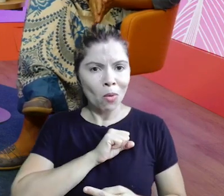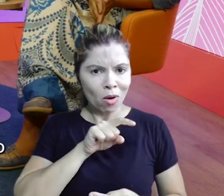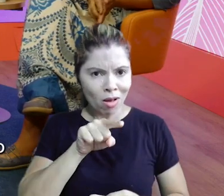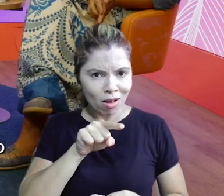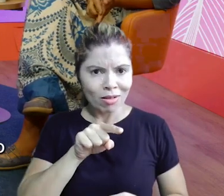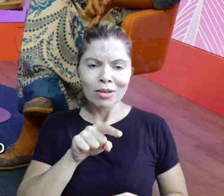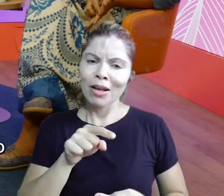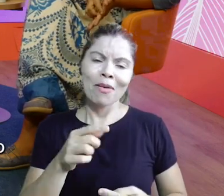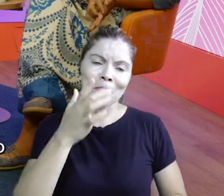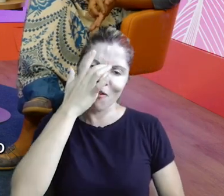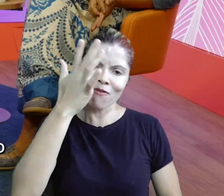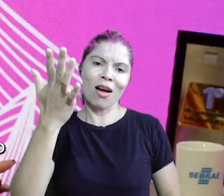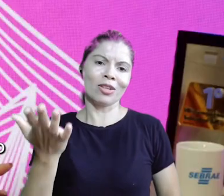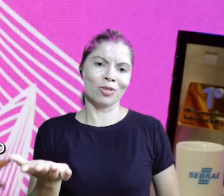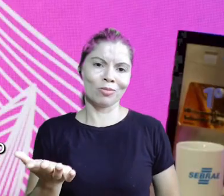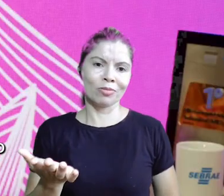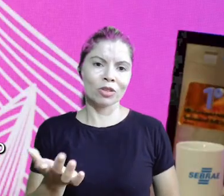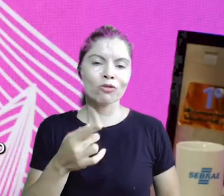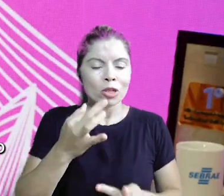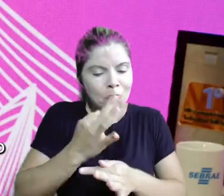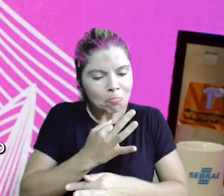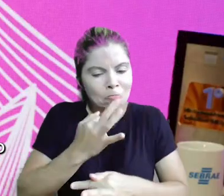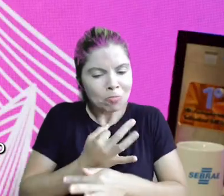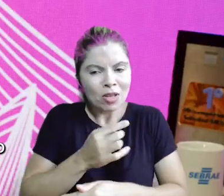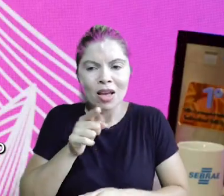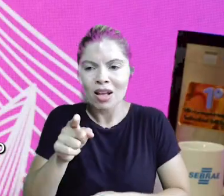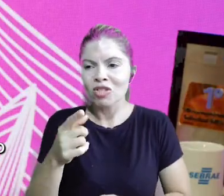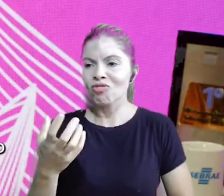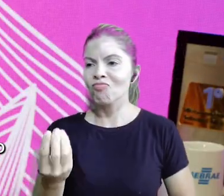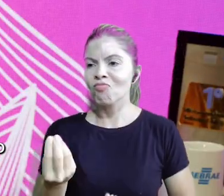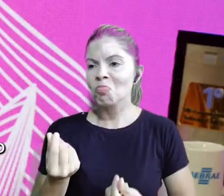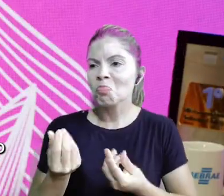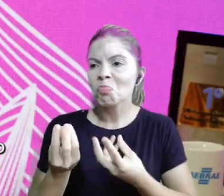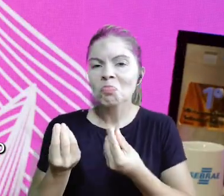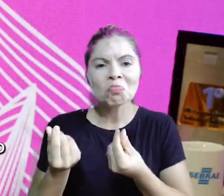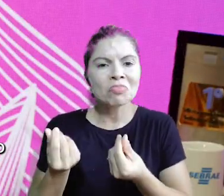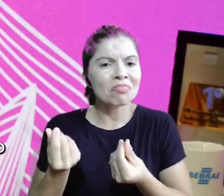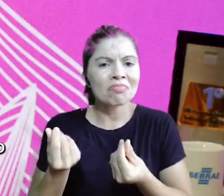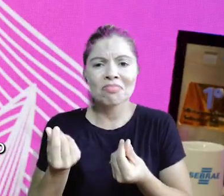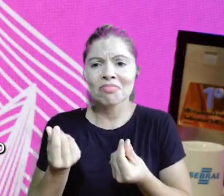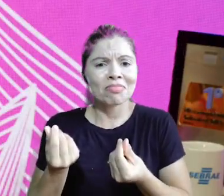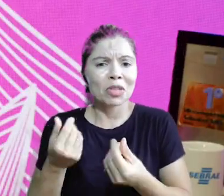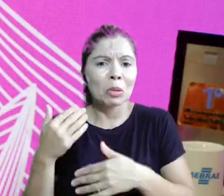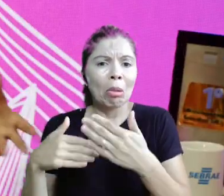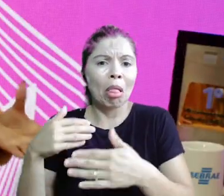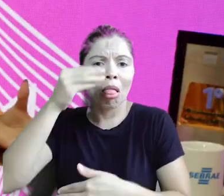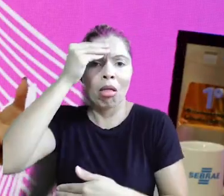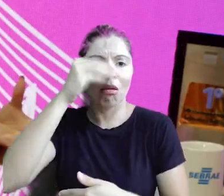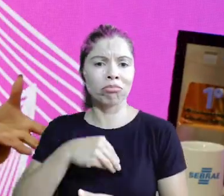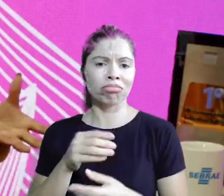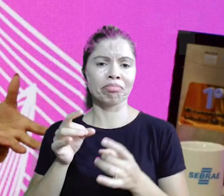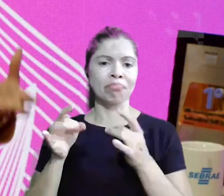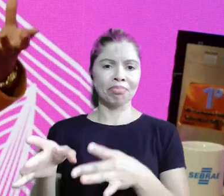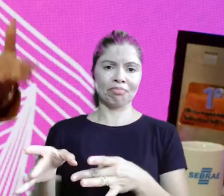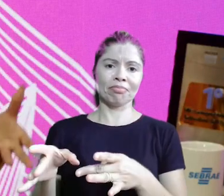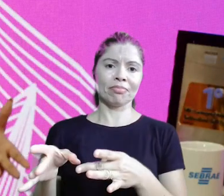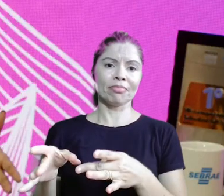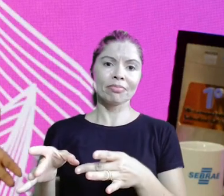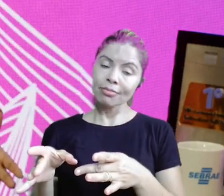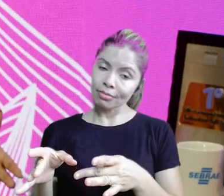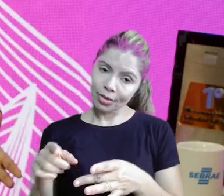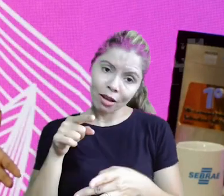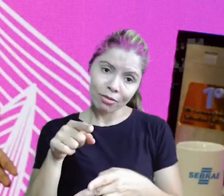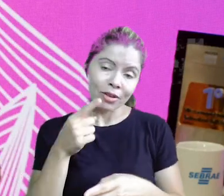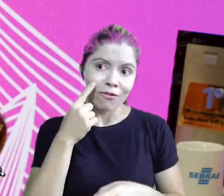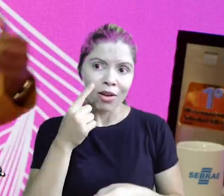ama é muito mais fácil. Resistir com aquilo que não faz sentido na sua vida é a primeira coisa que você faz, é